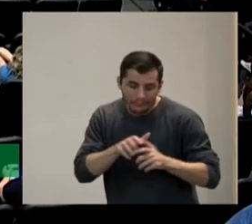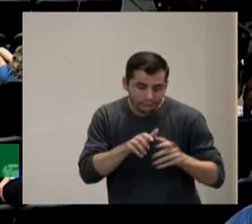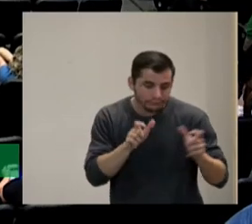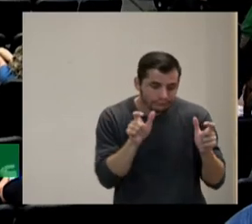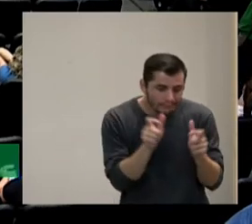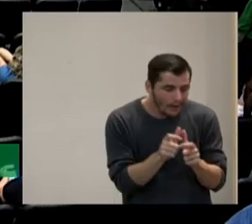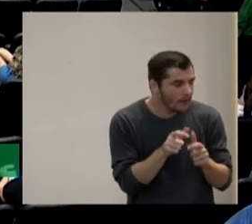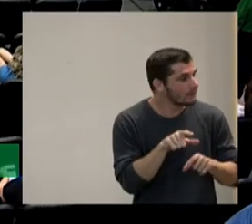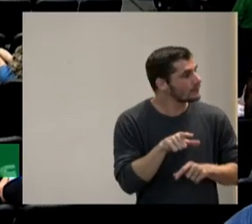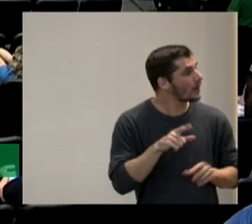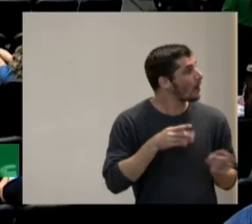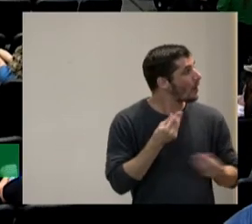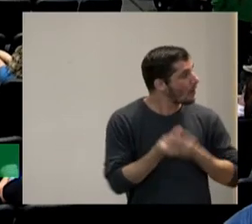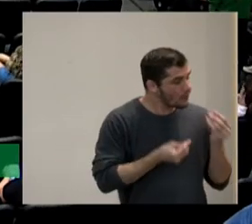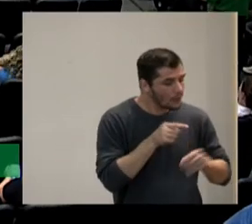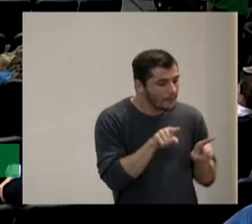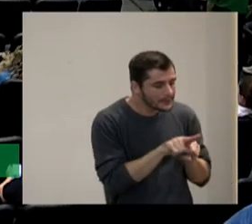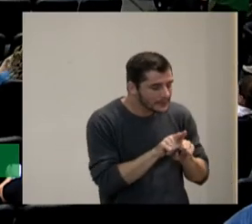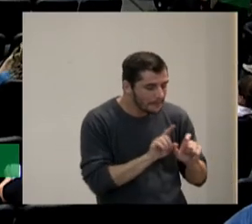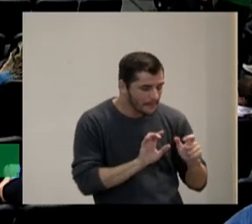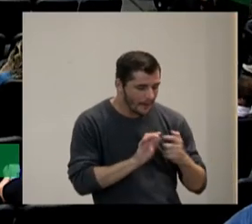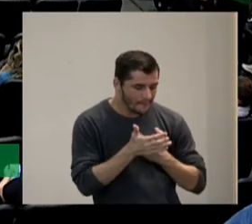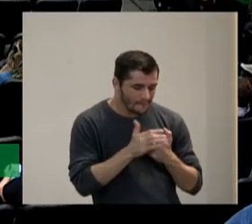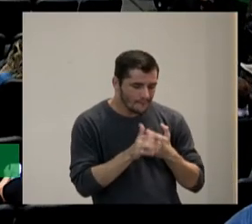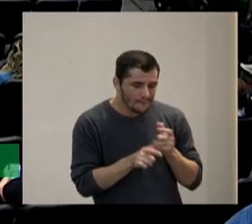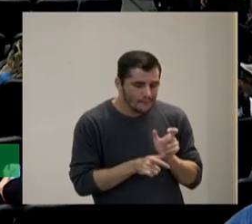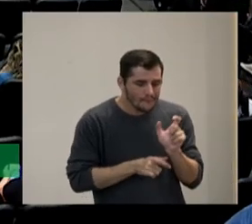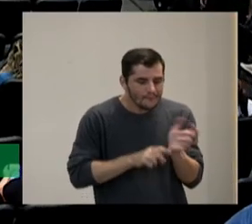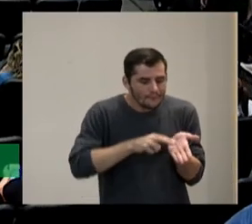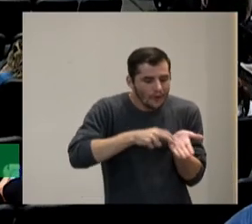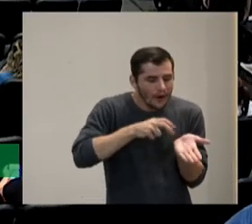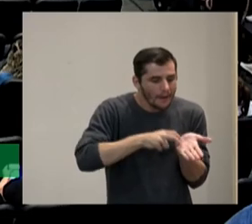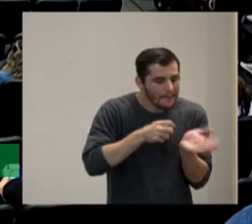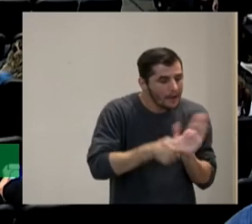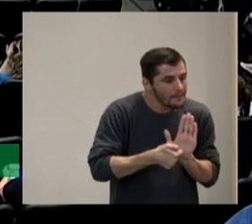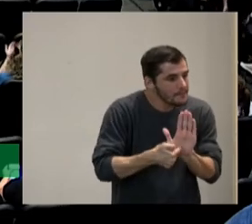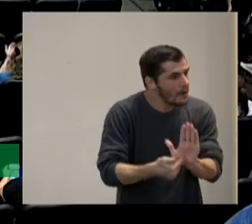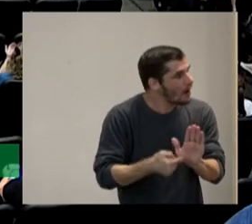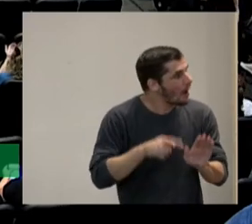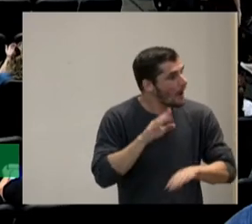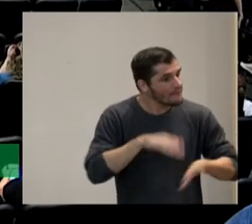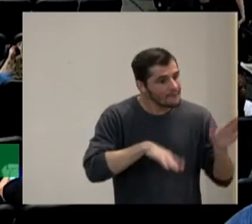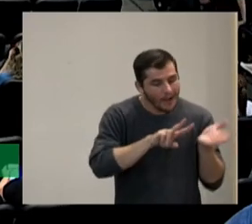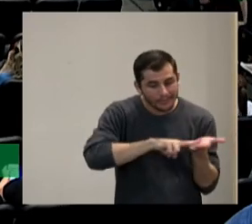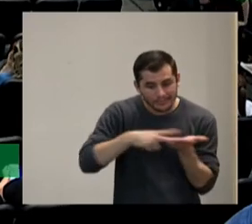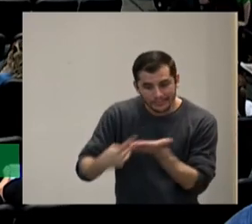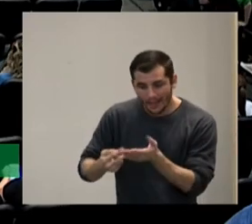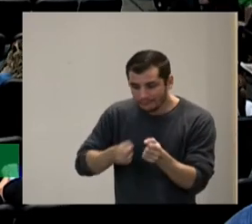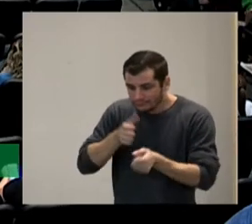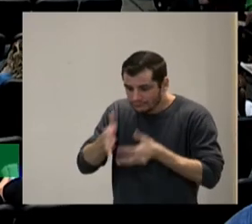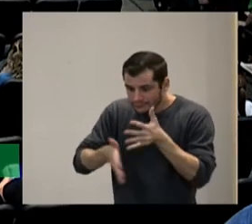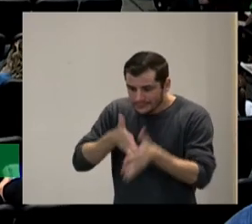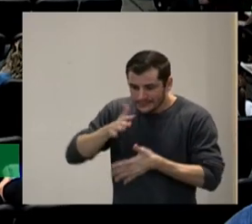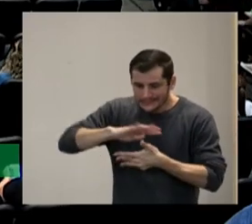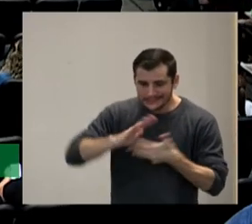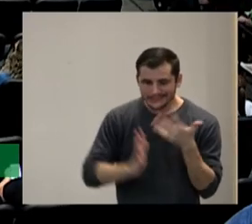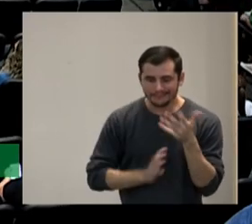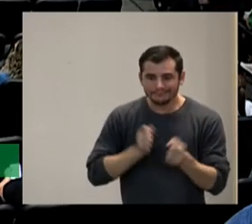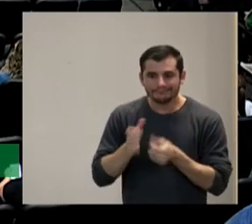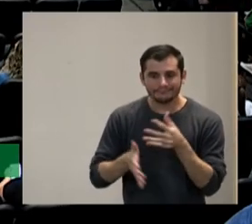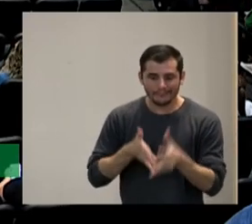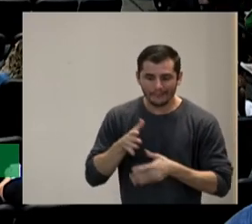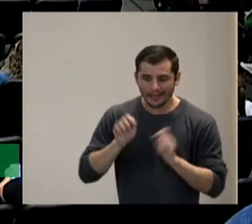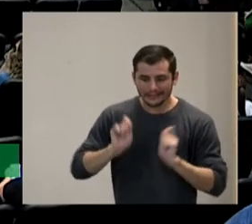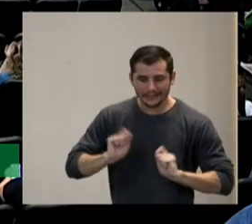observação a vocabulário traductora de libras se for necessário para poder para a expressão e falo aqui